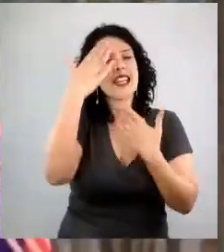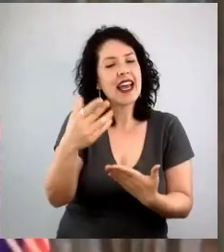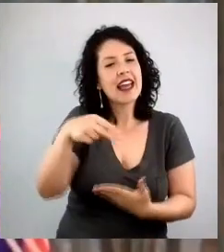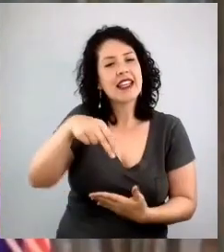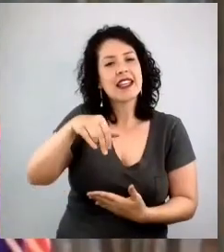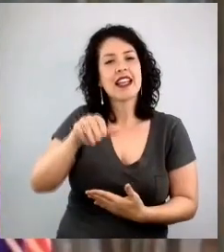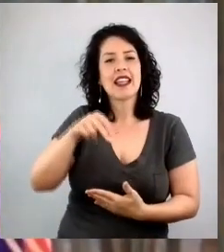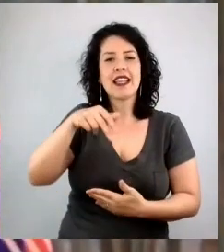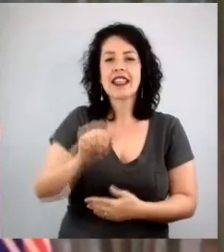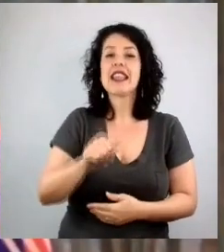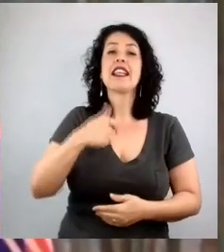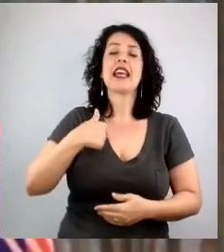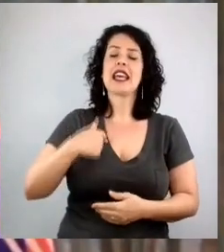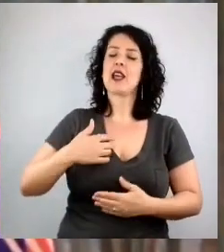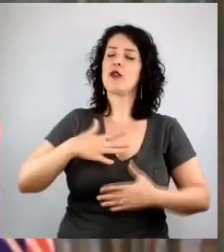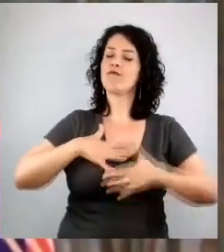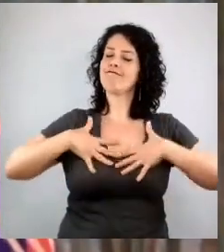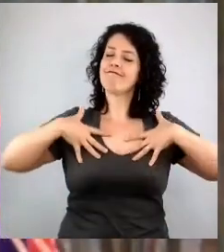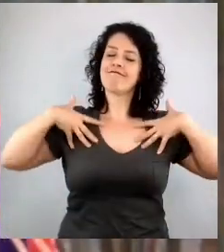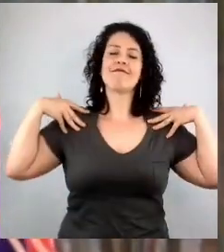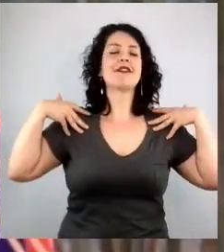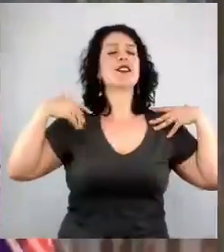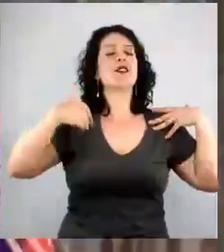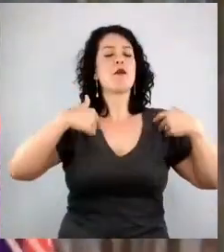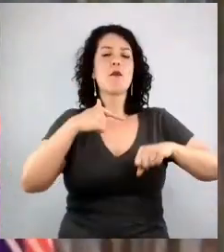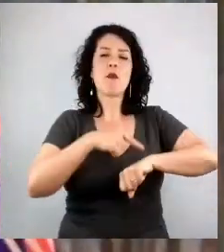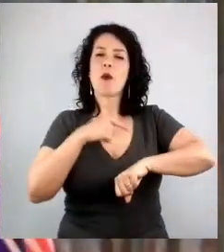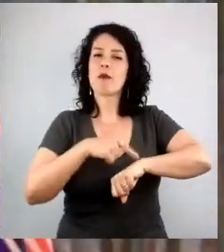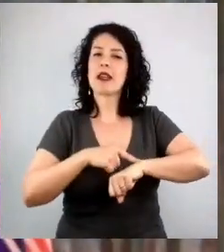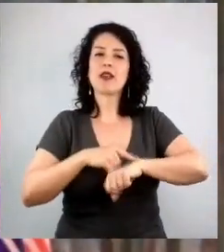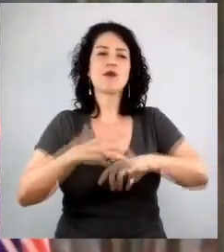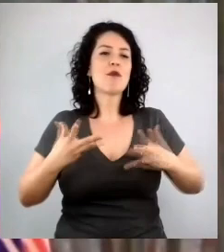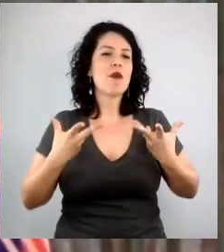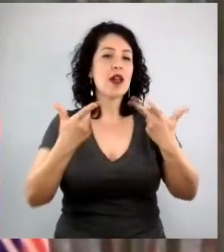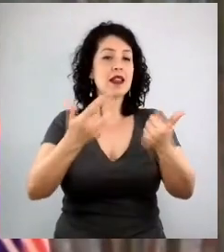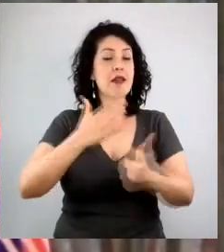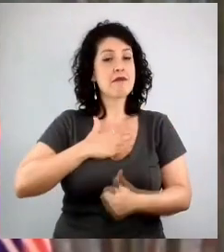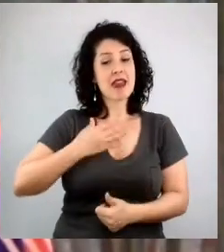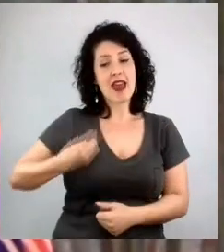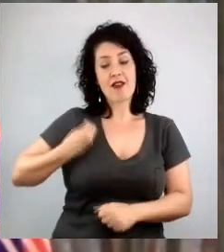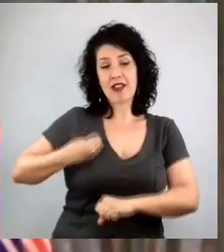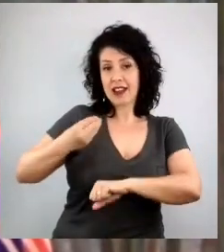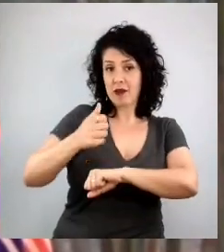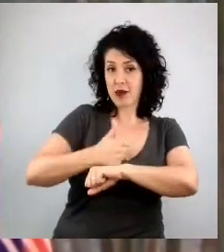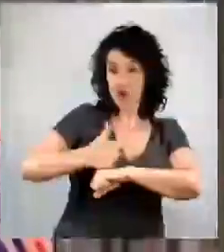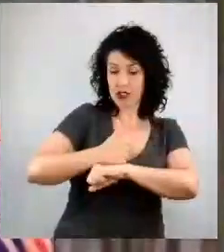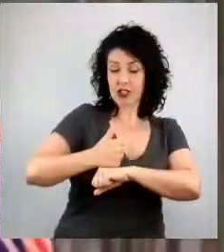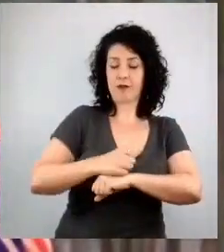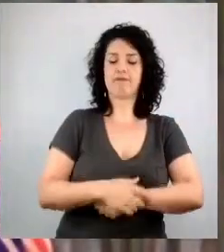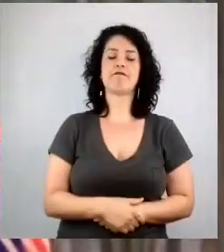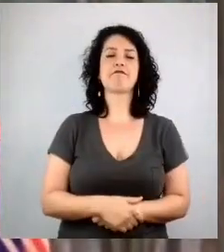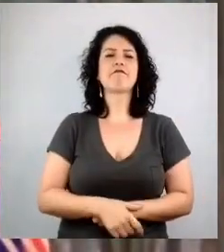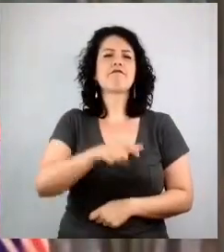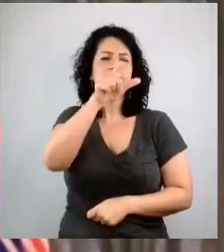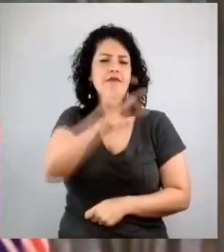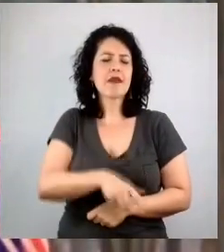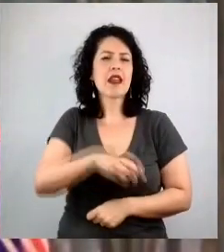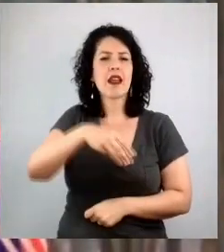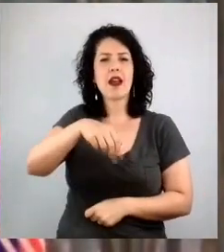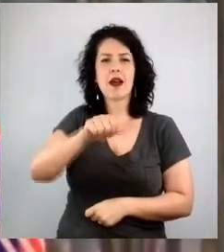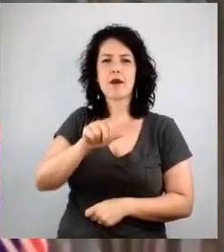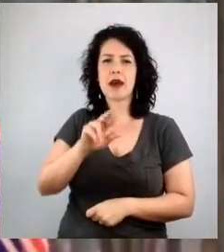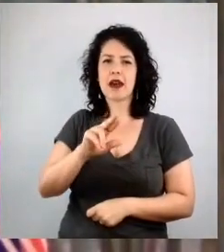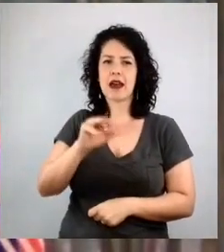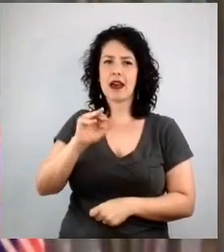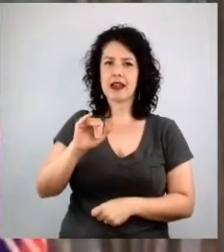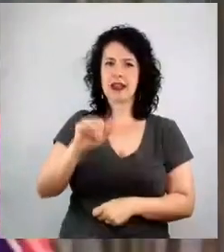momento e de uma história importante da minha carreira. A Marina foi a primeira pessoa que me deu trabalho em agência de propaganda.